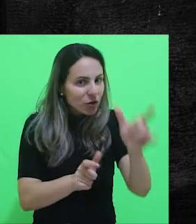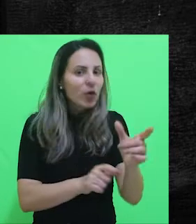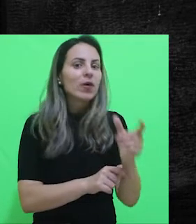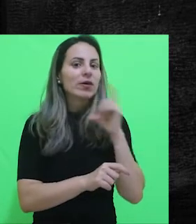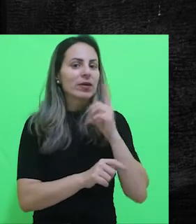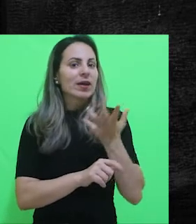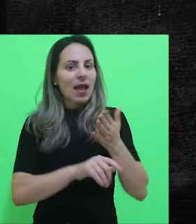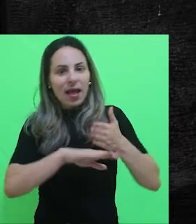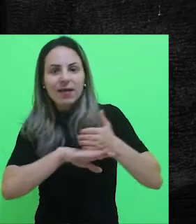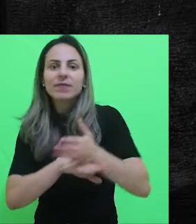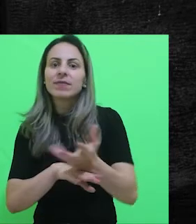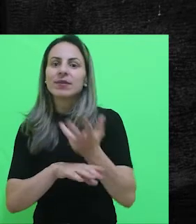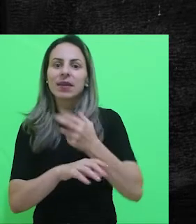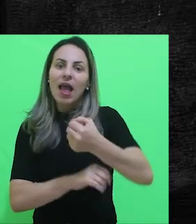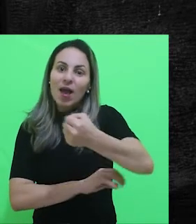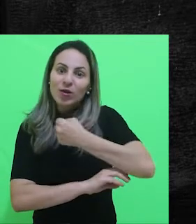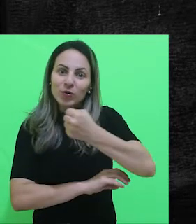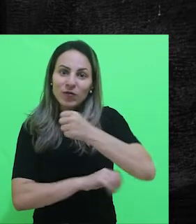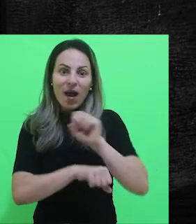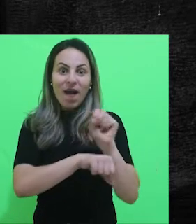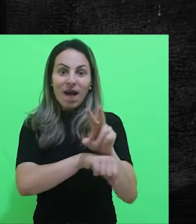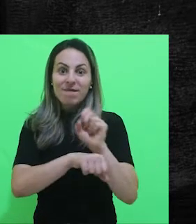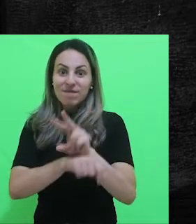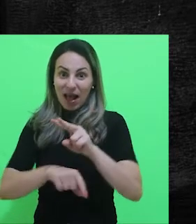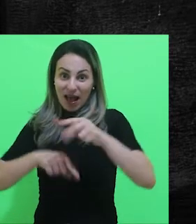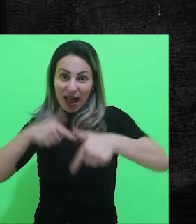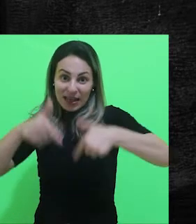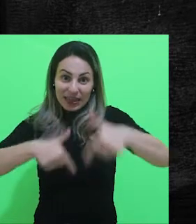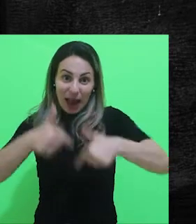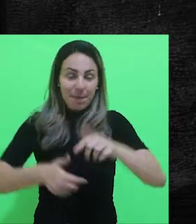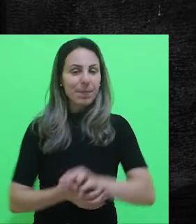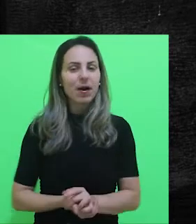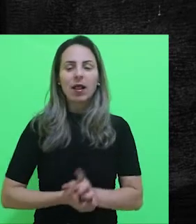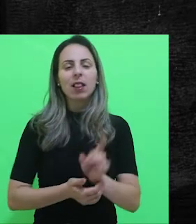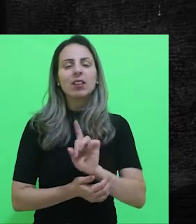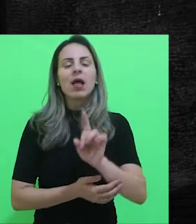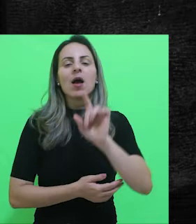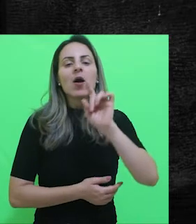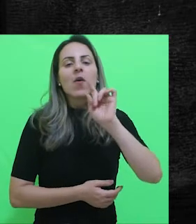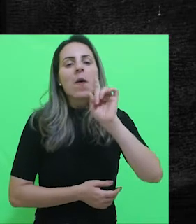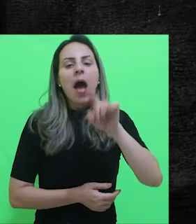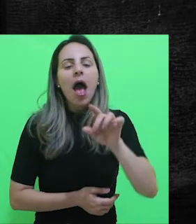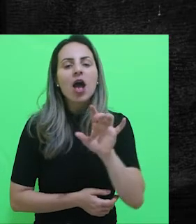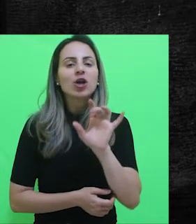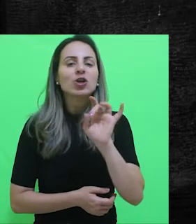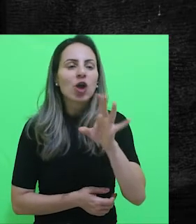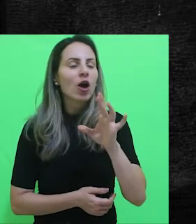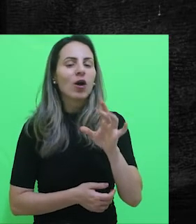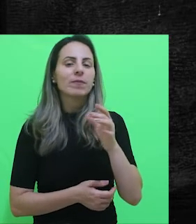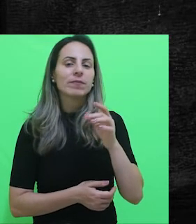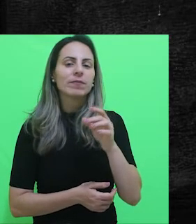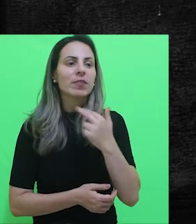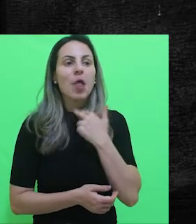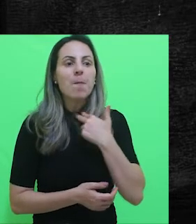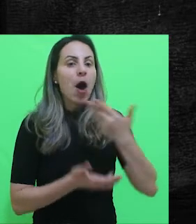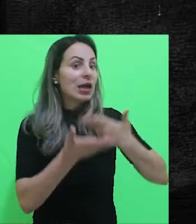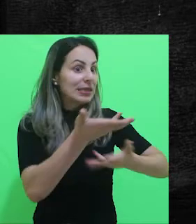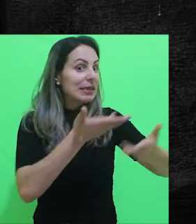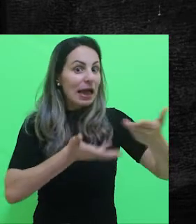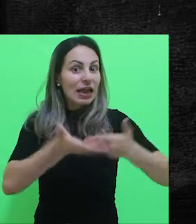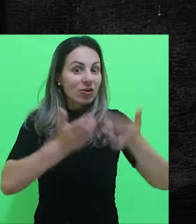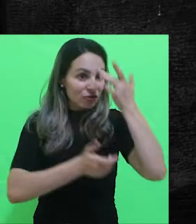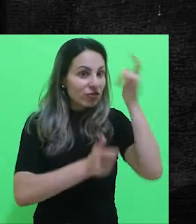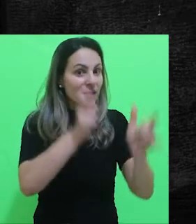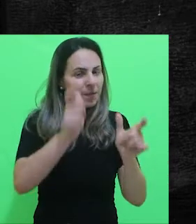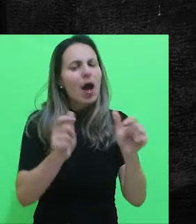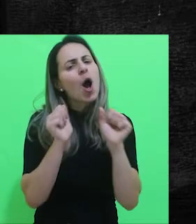pessoas que estarão disputando a mesma vaga que você. Isso não significa dizer que você não pode interagir com elas. Você até pode